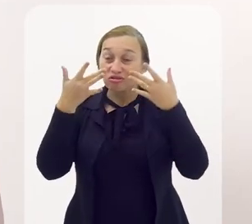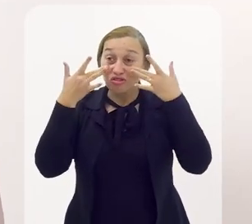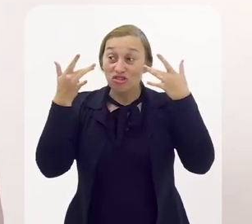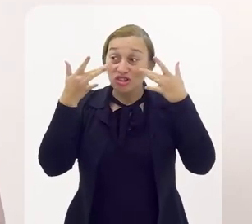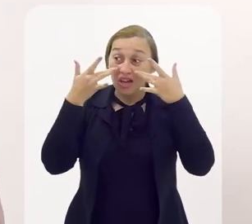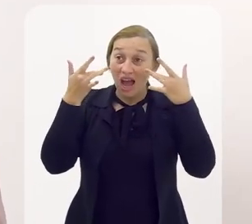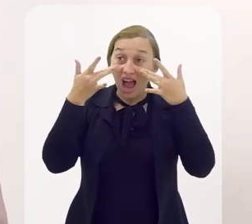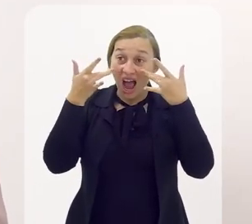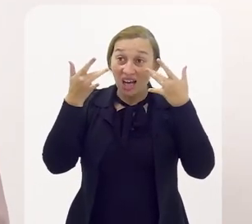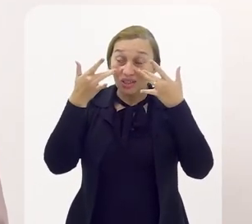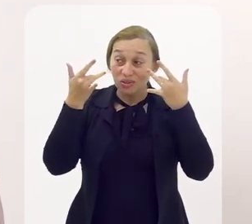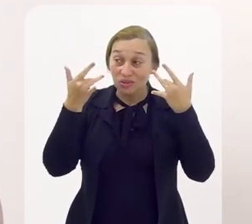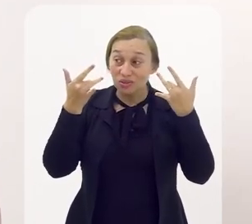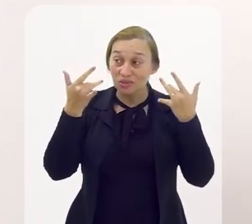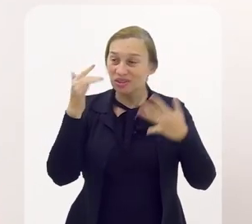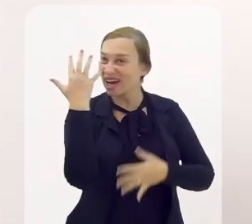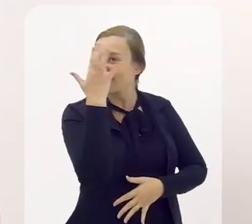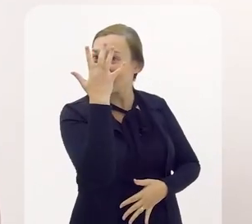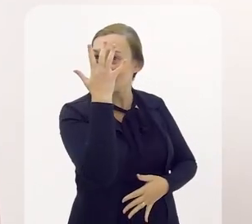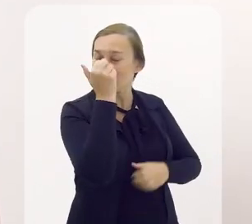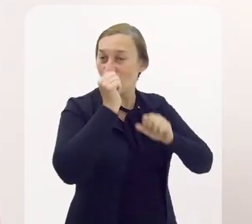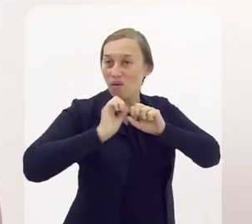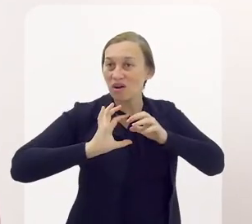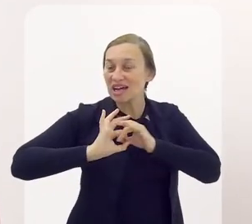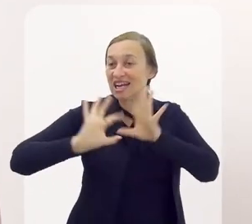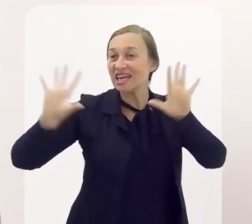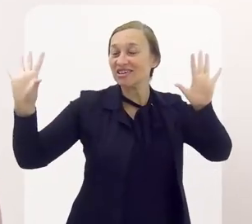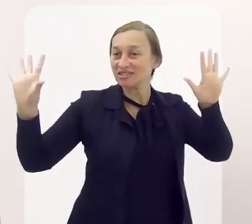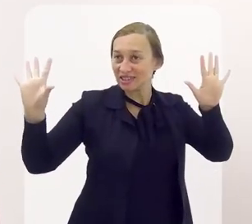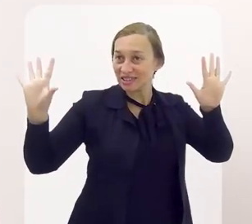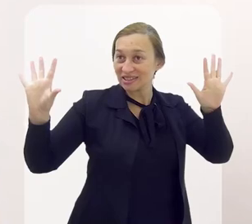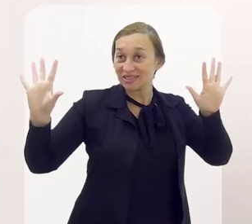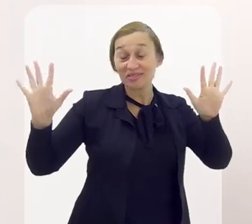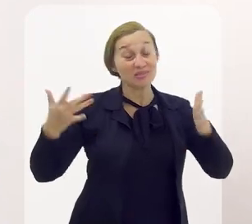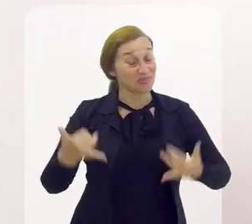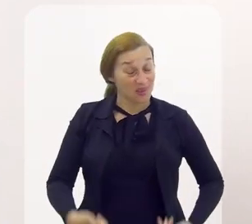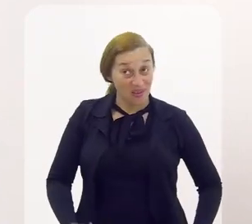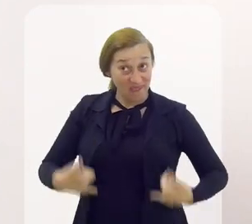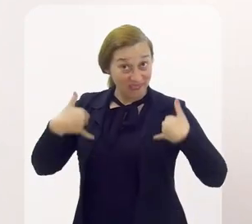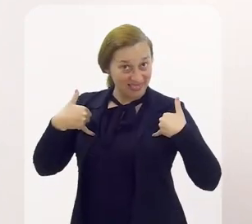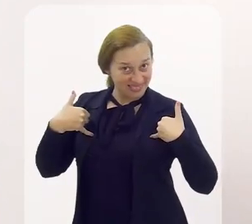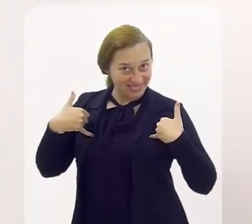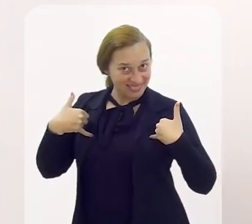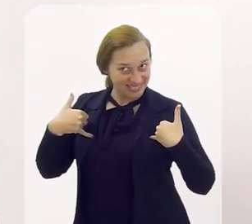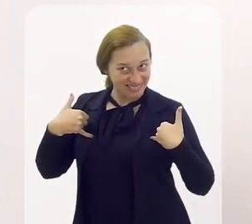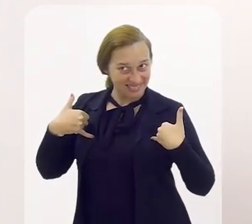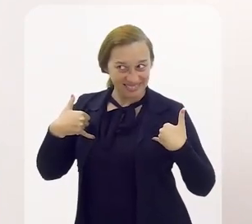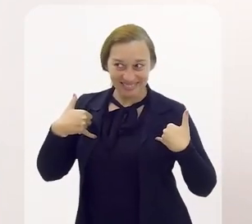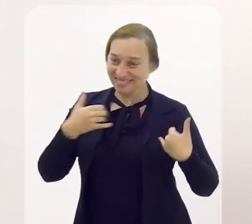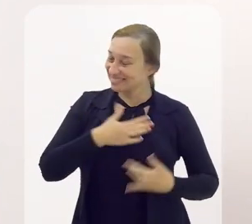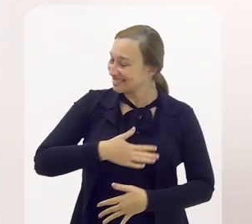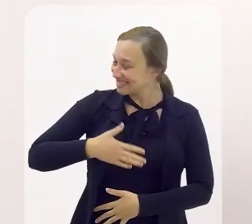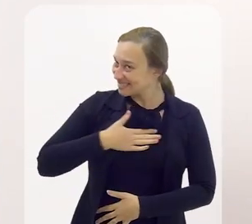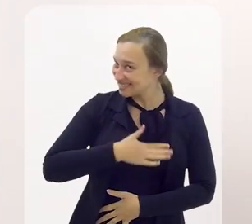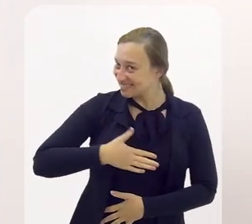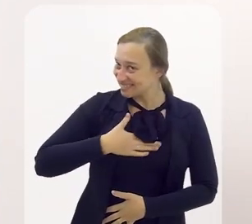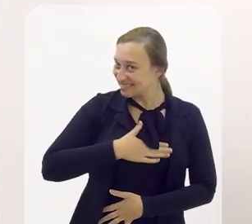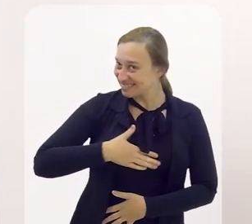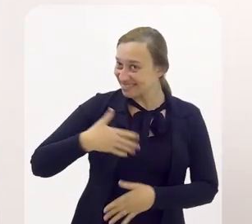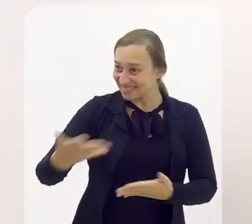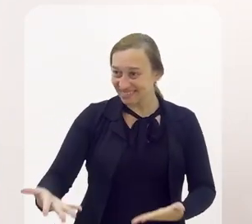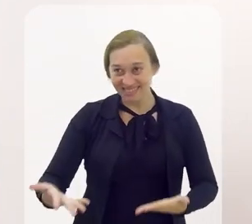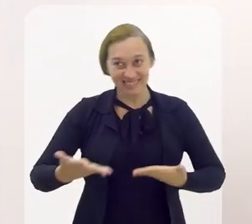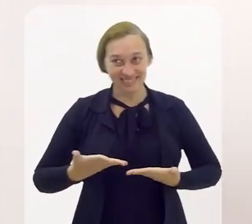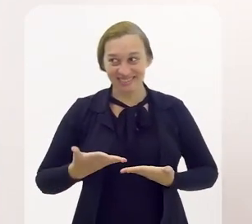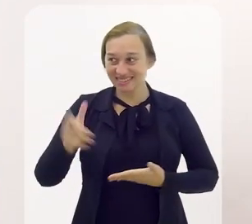aberto chamado Carnaval. E, para meu orgulho e satisfação, estou recebendo